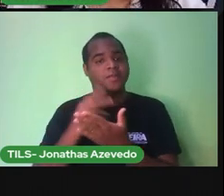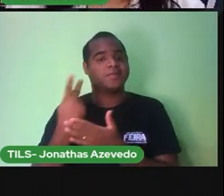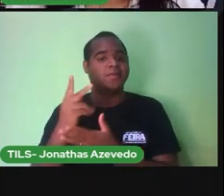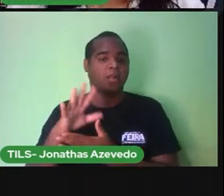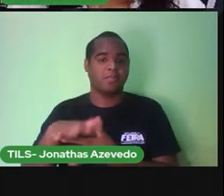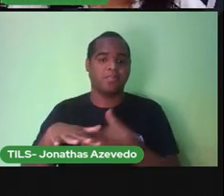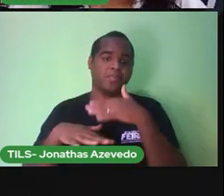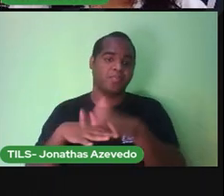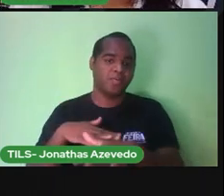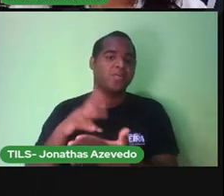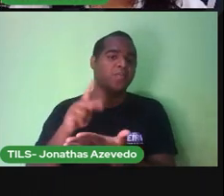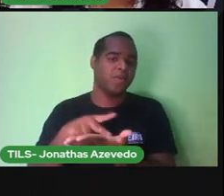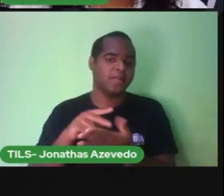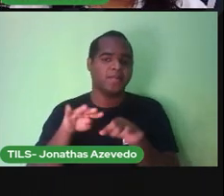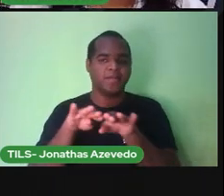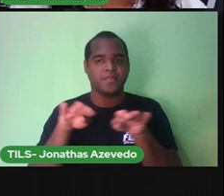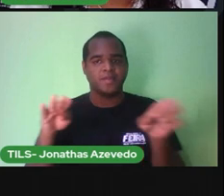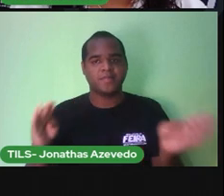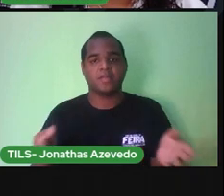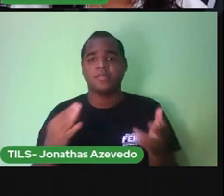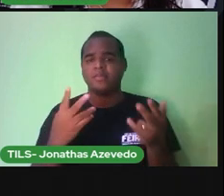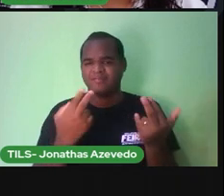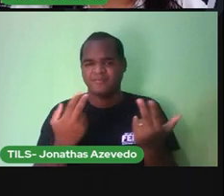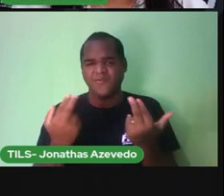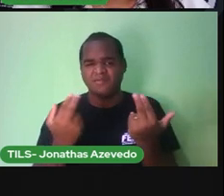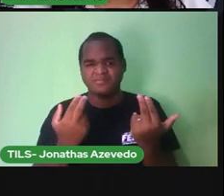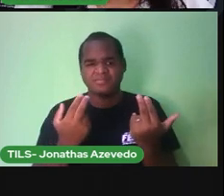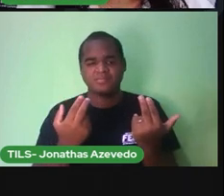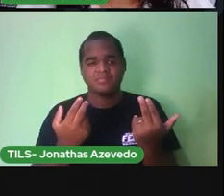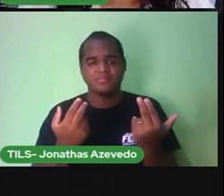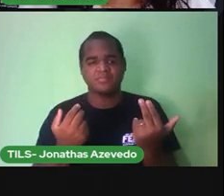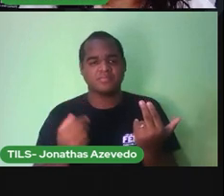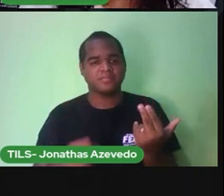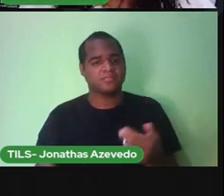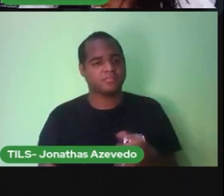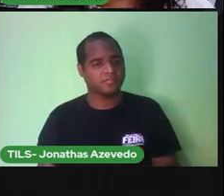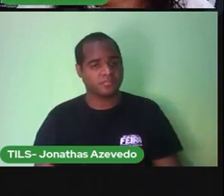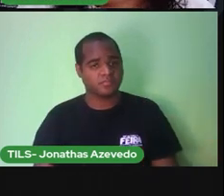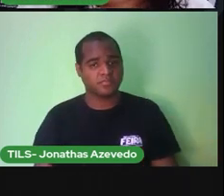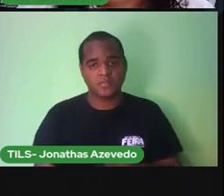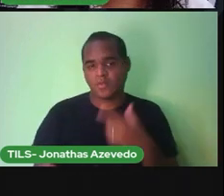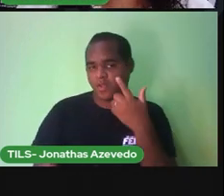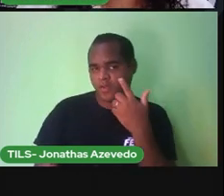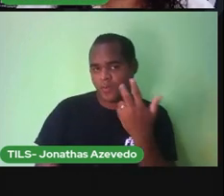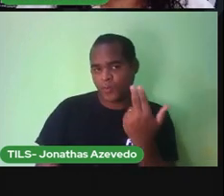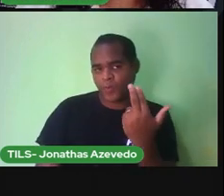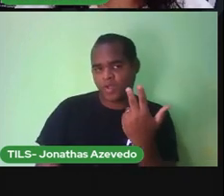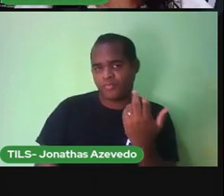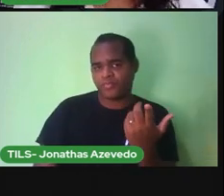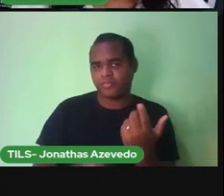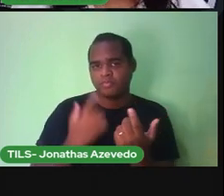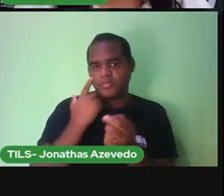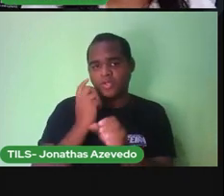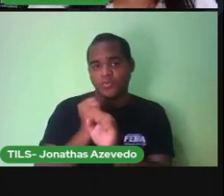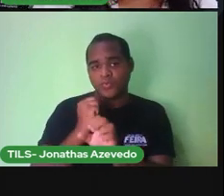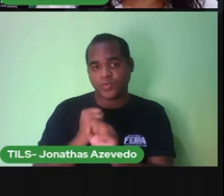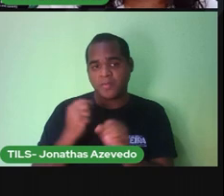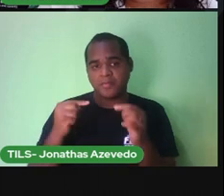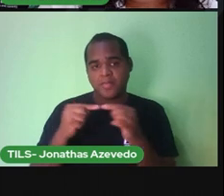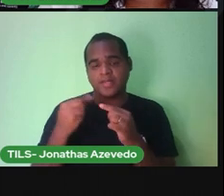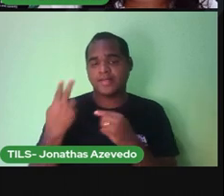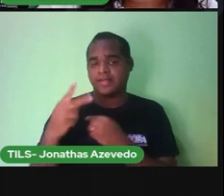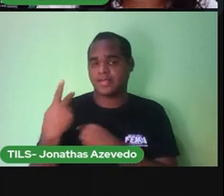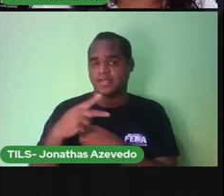As medidas Foram iguais? Ficou A mesma Quantidade De palmos Quando